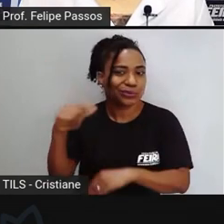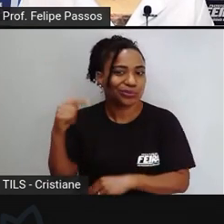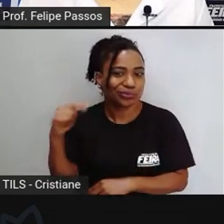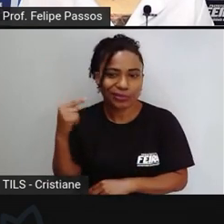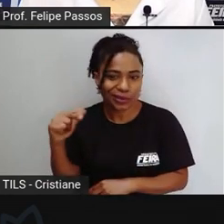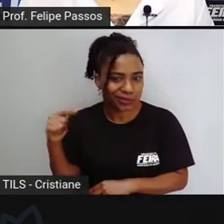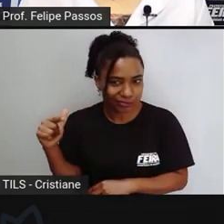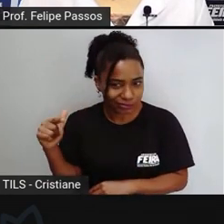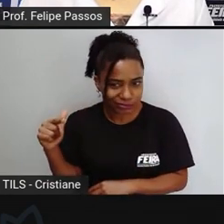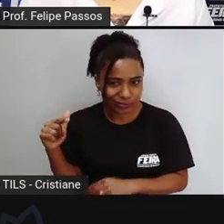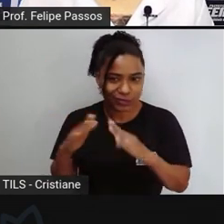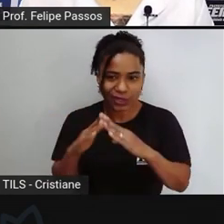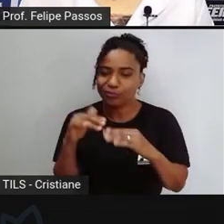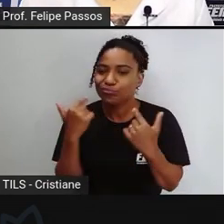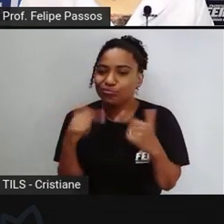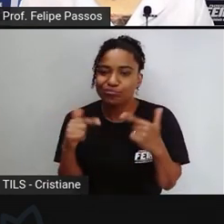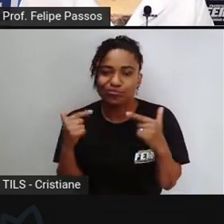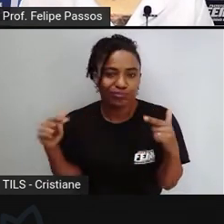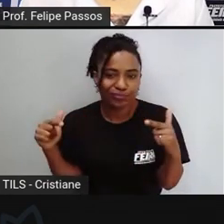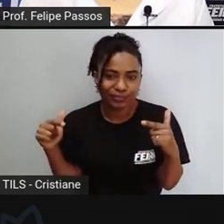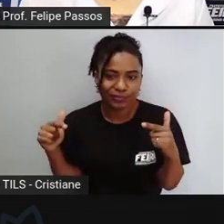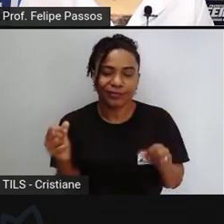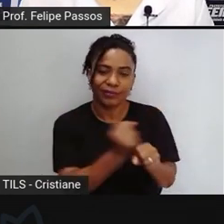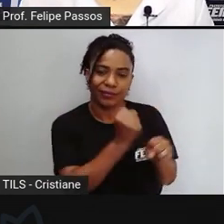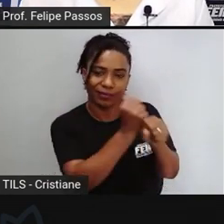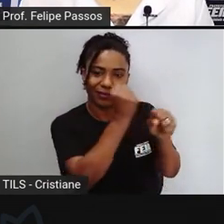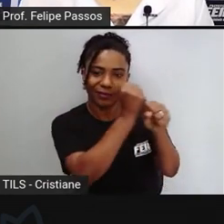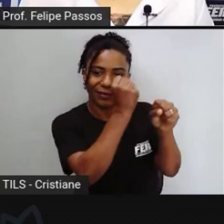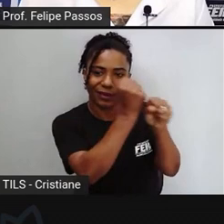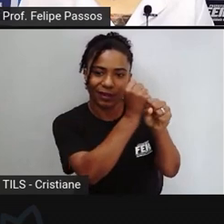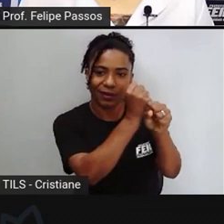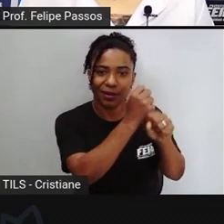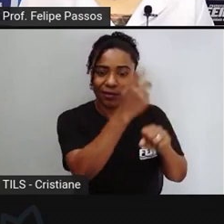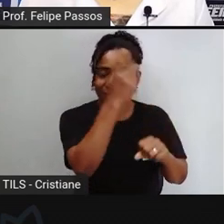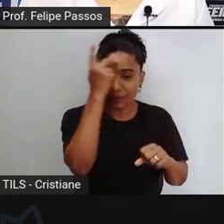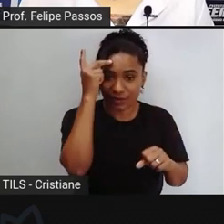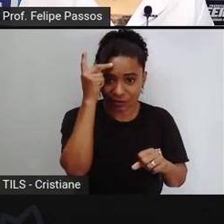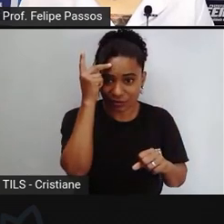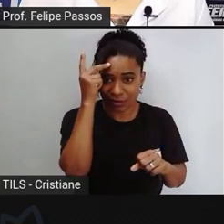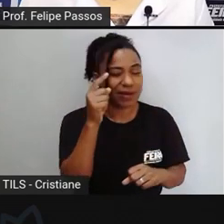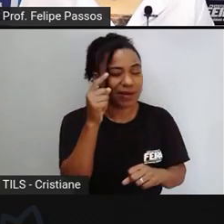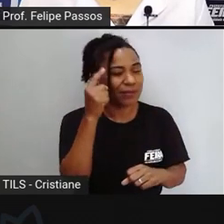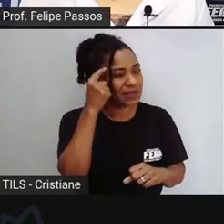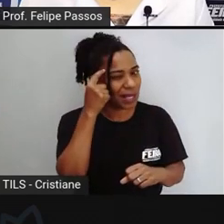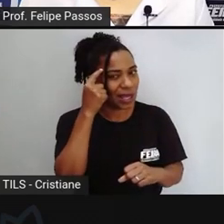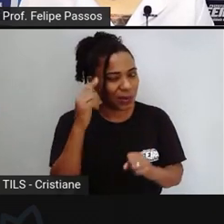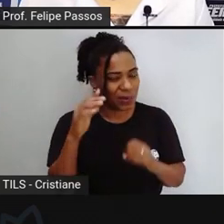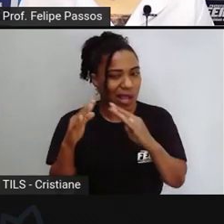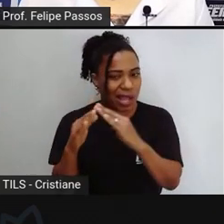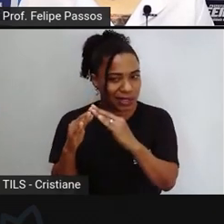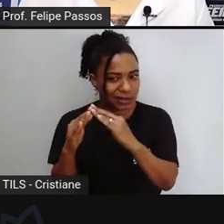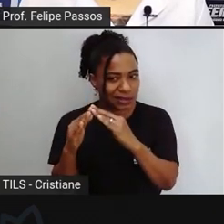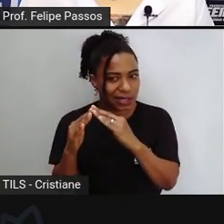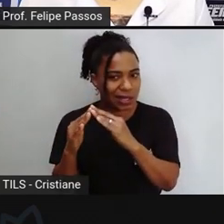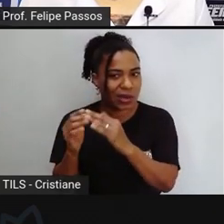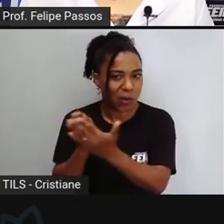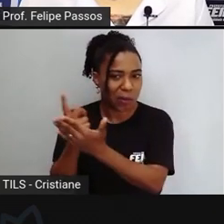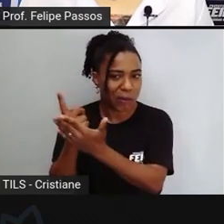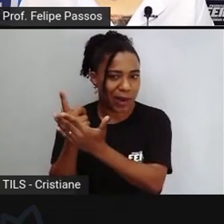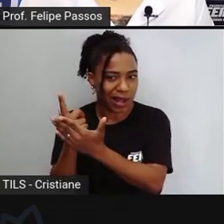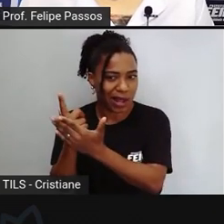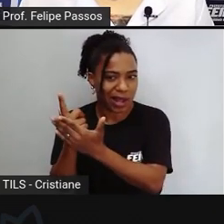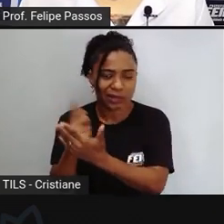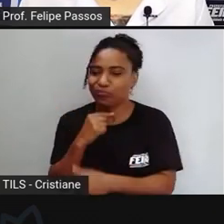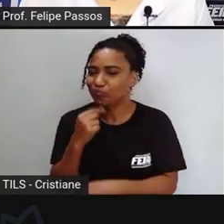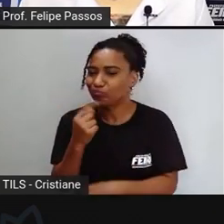a opção é sempre tomada pela mais fácil e a mais fácil é